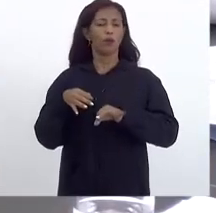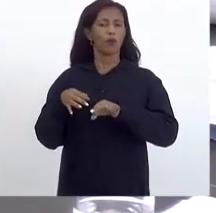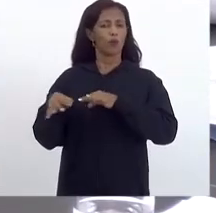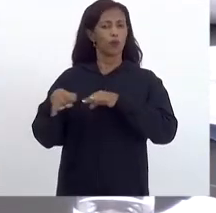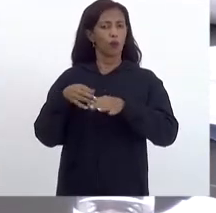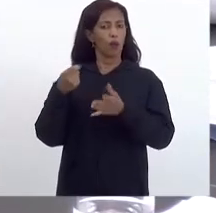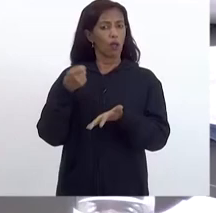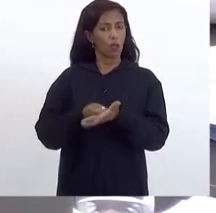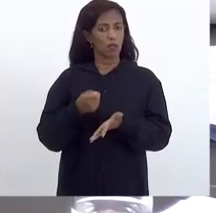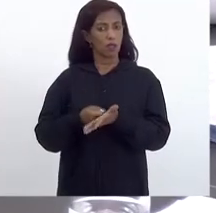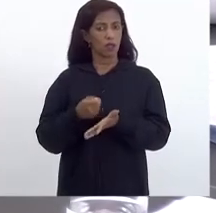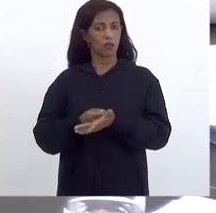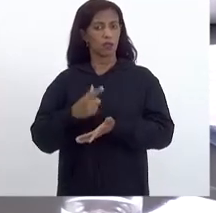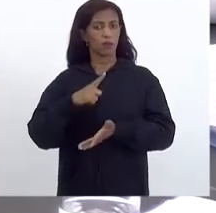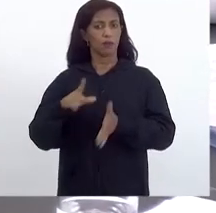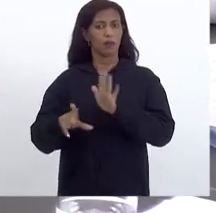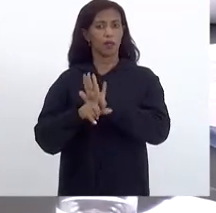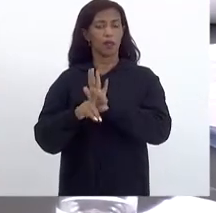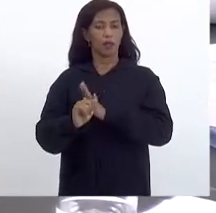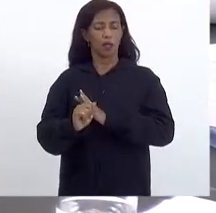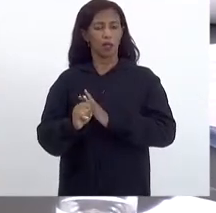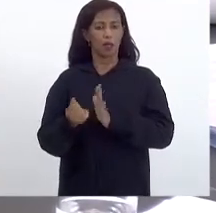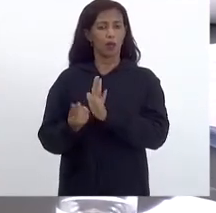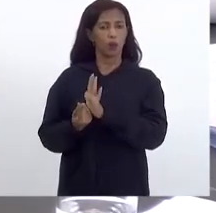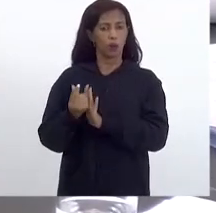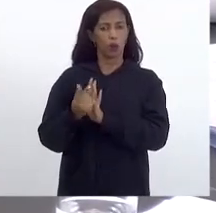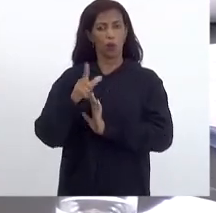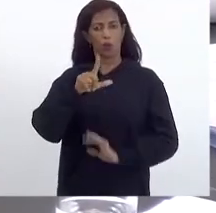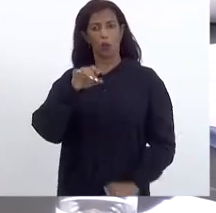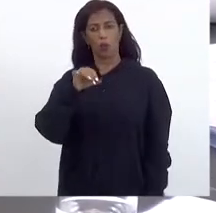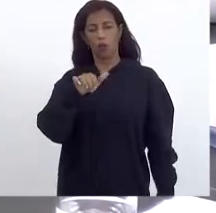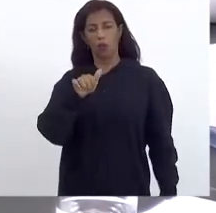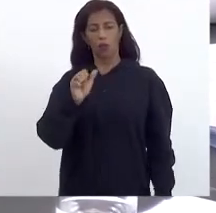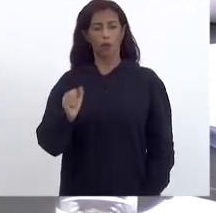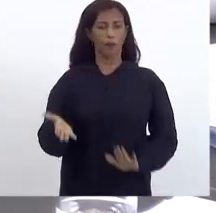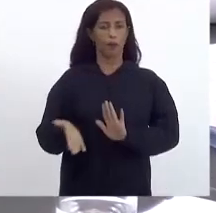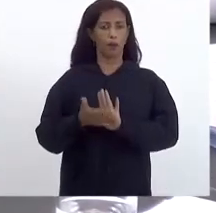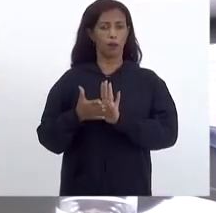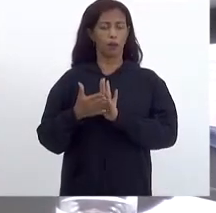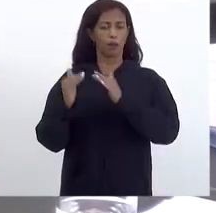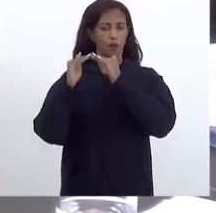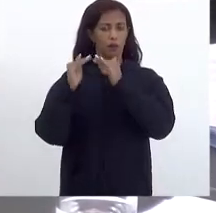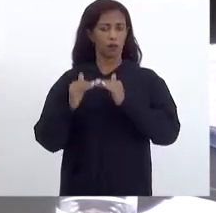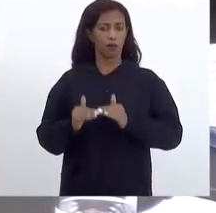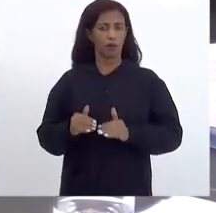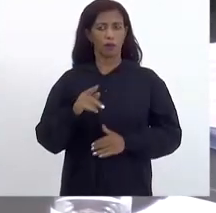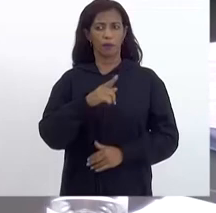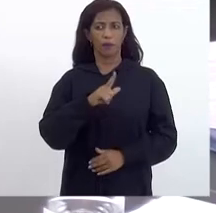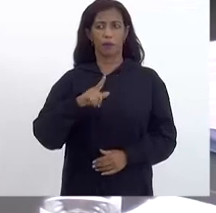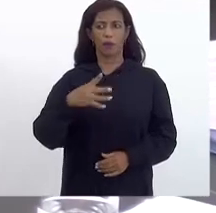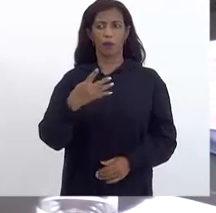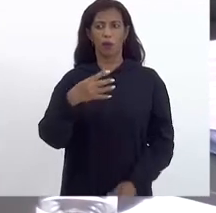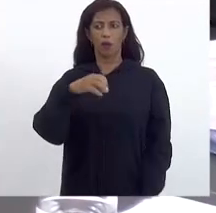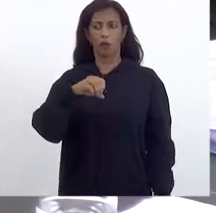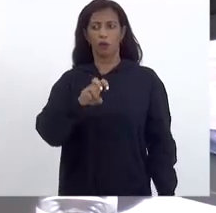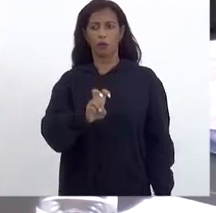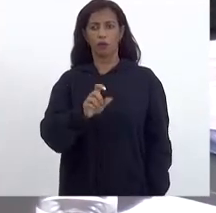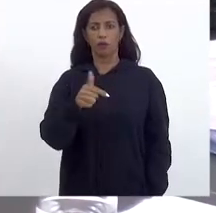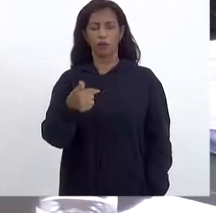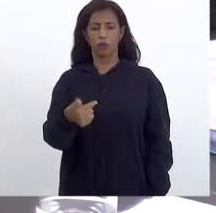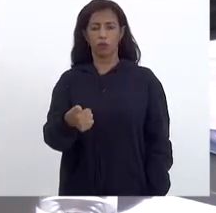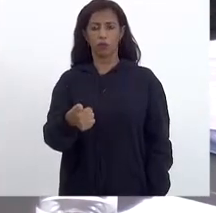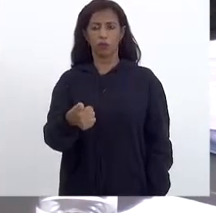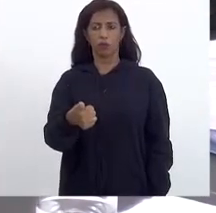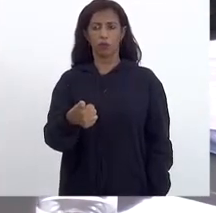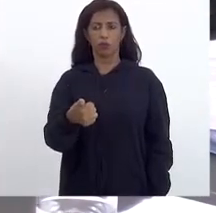exigidos para que a lei orçamentária anual, LOAS, e, pelo meu parecer, é favorável ao projeto de lei número 4951,